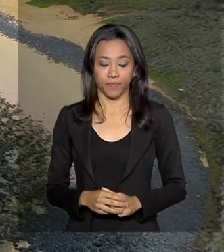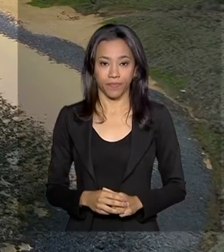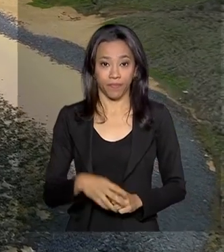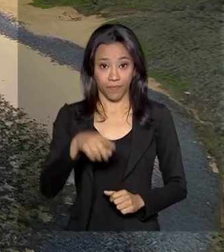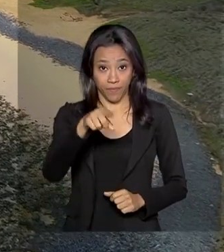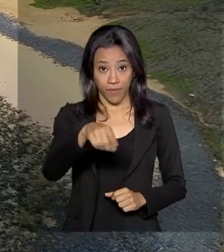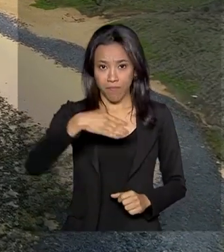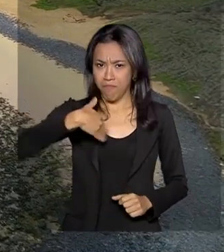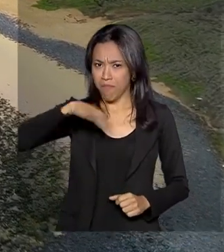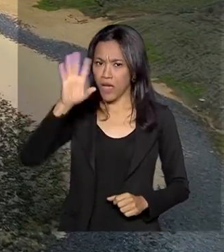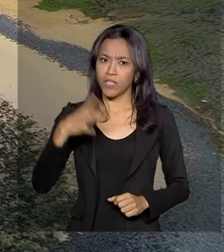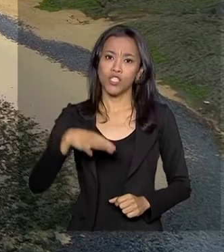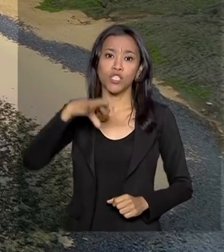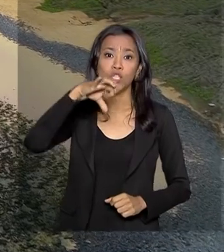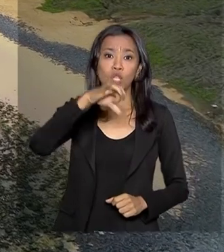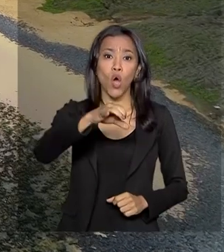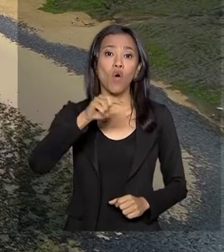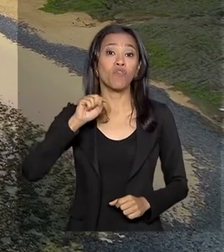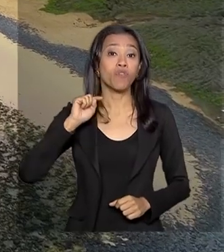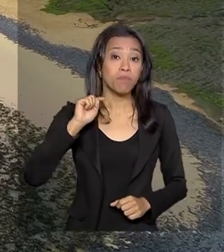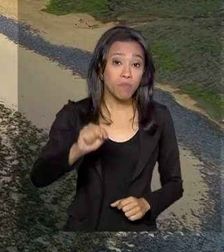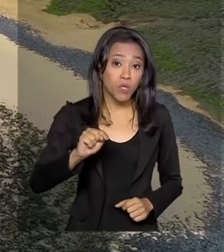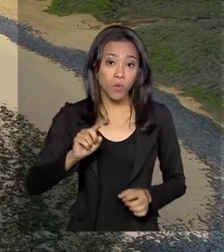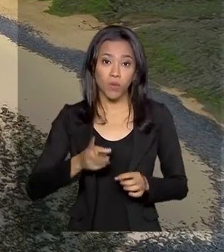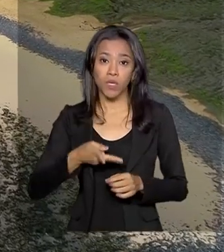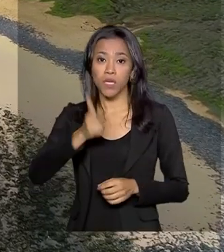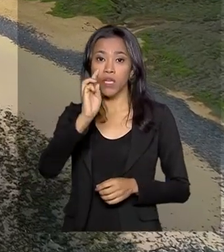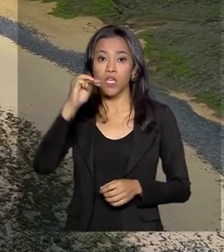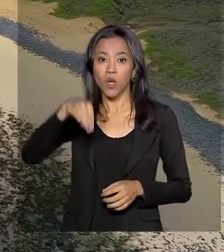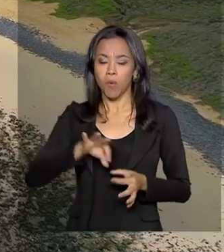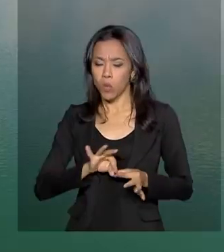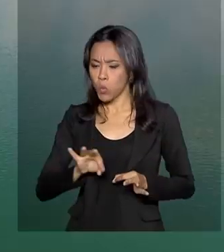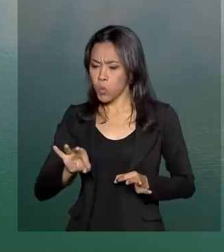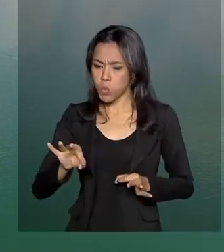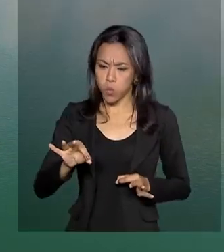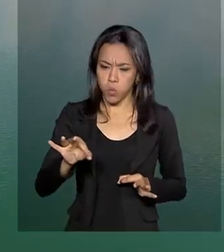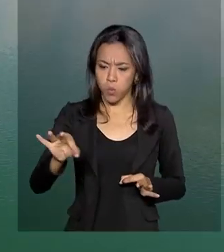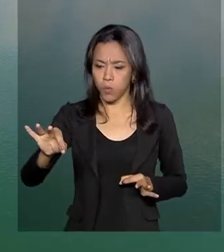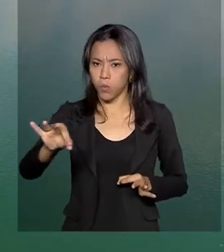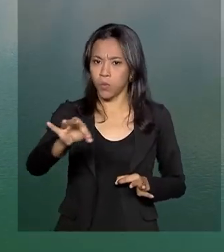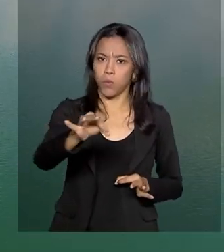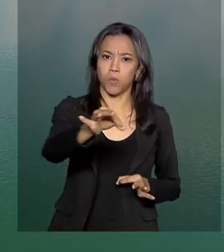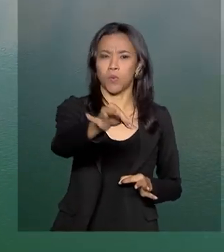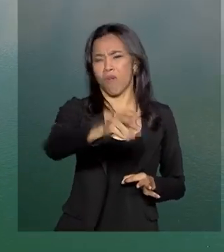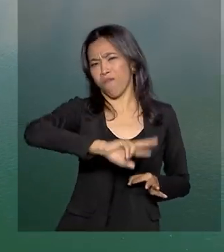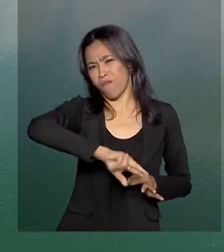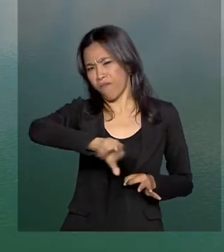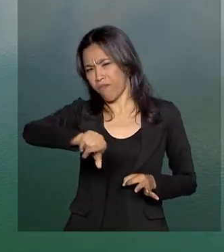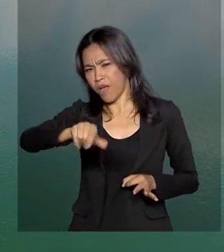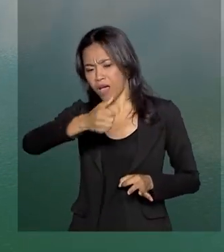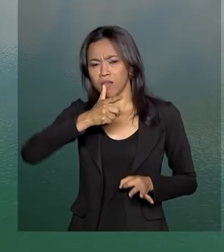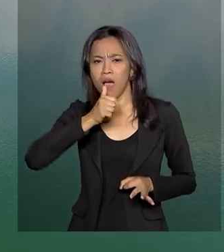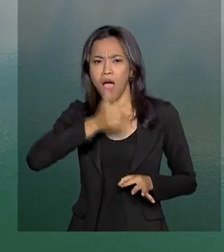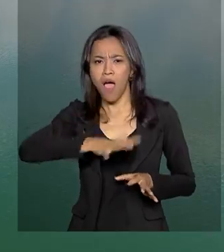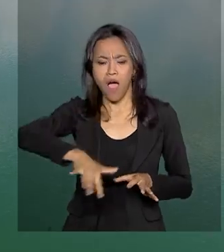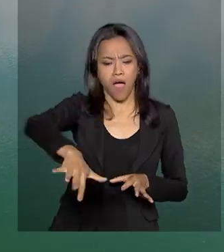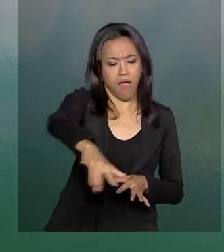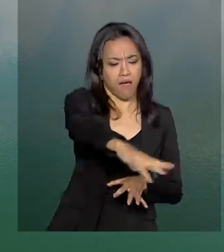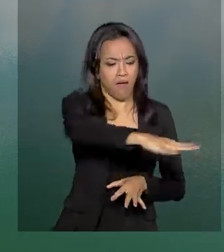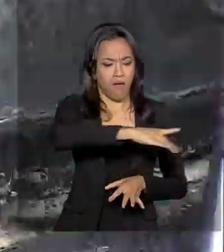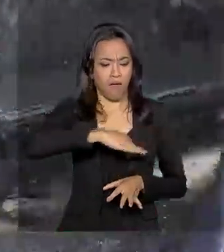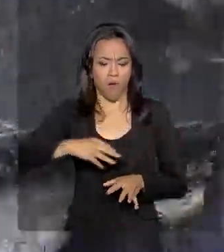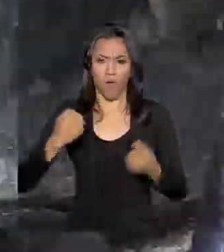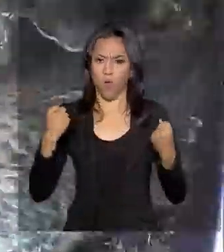São mais de 9 mil quilômetros de extensão de costa marítima, inúmeros rios e lagos de grande porte.